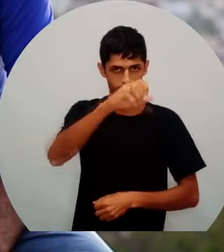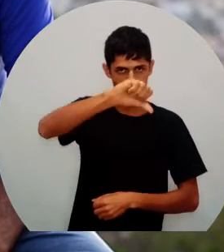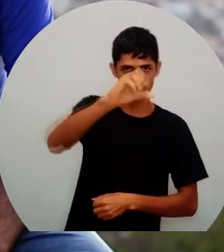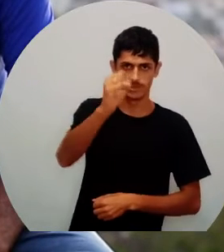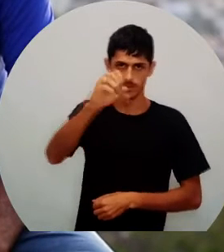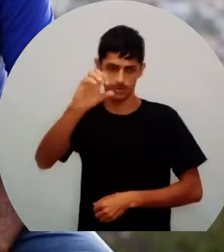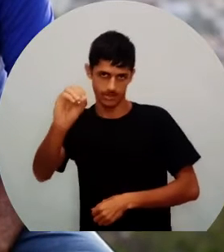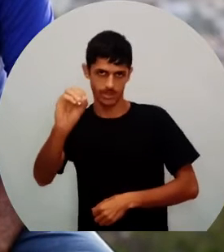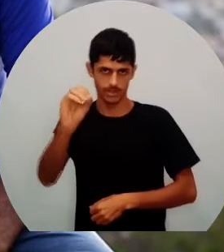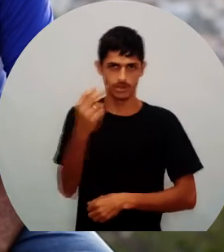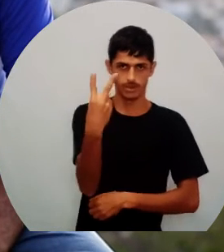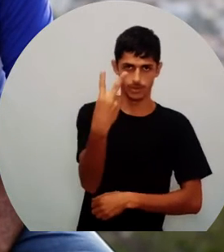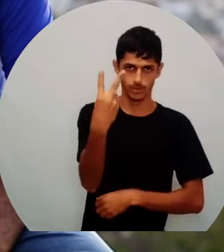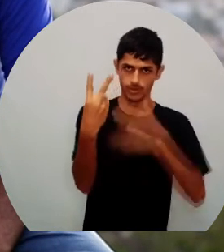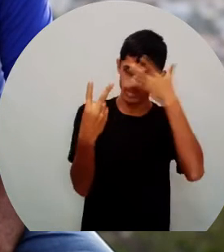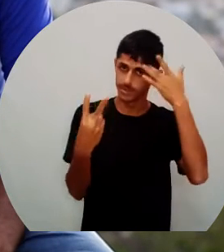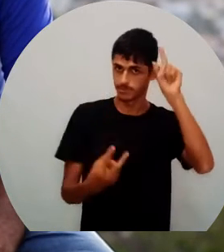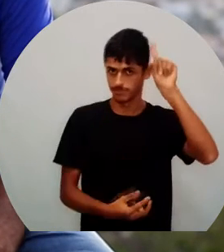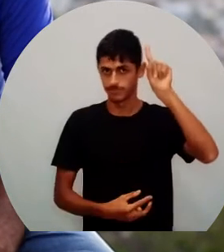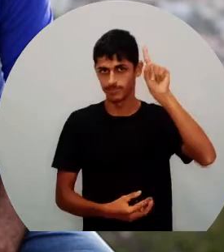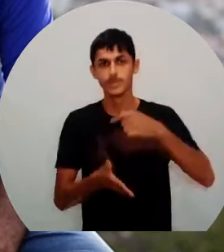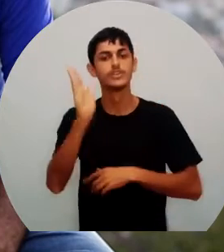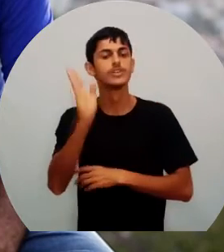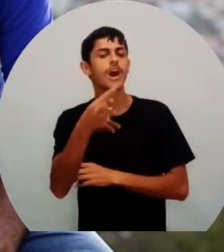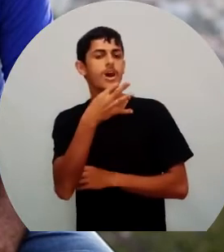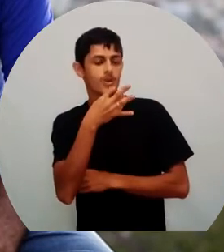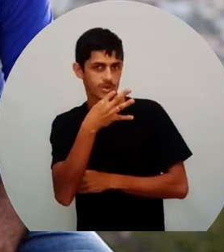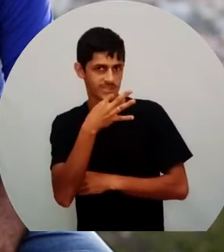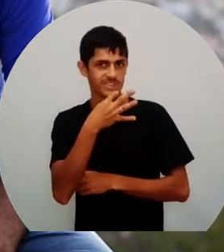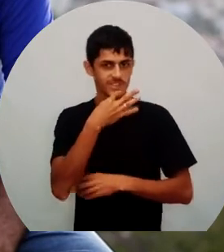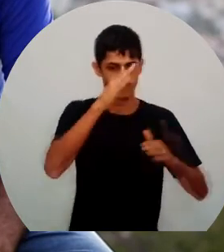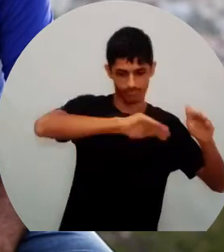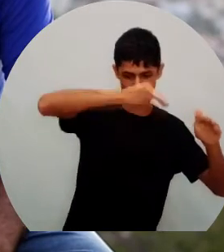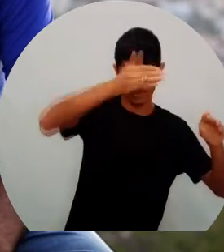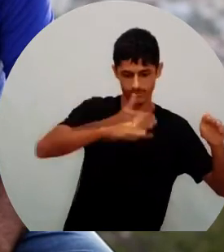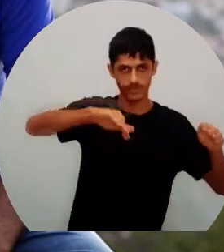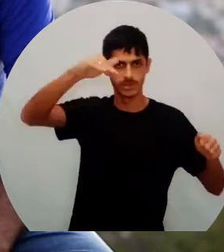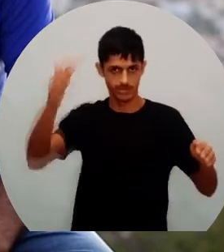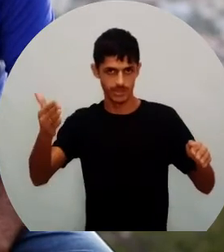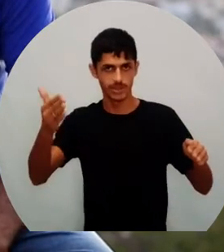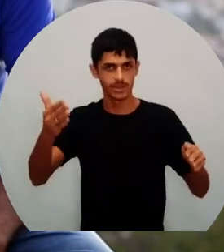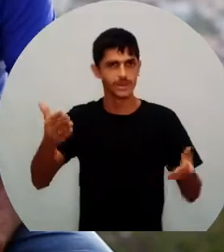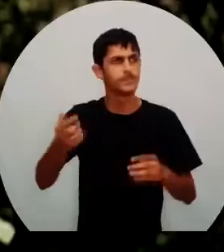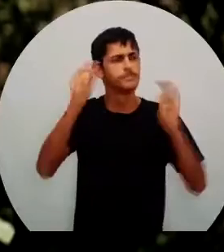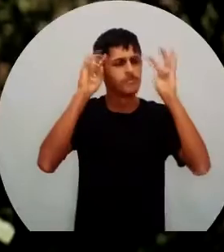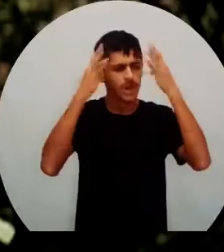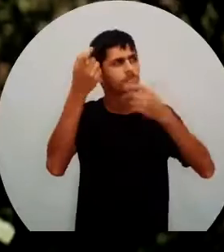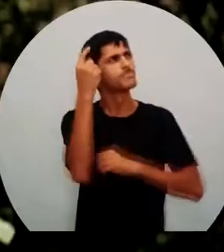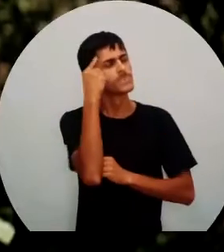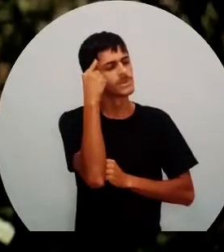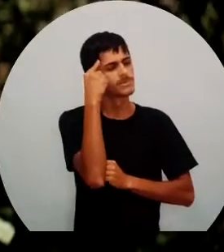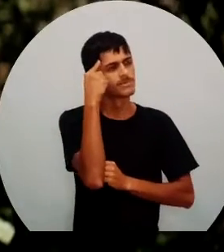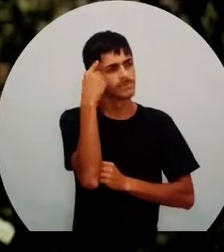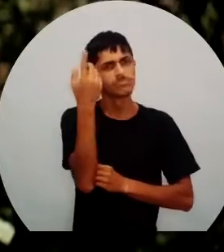o professor José Chagas já conheciam a Serra do Pará e resolveram buscar em várias